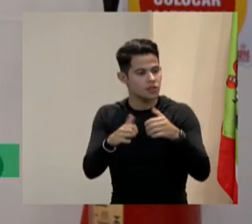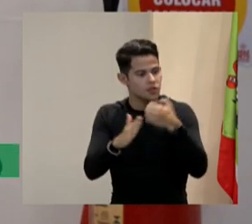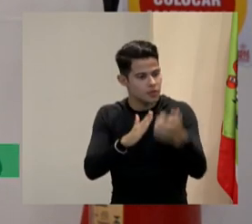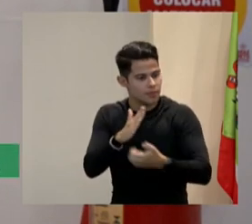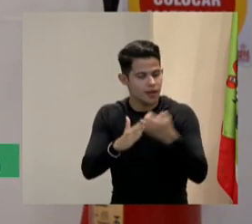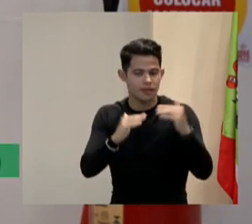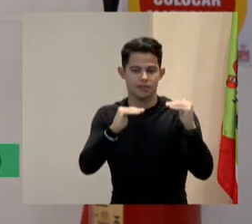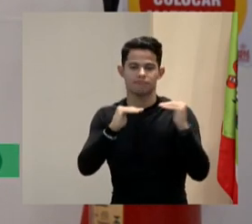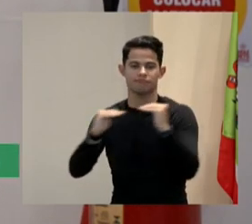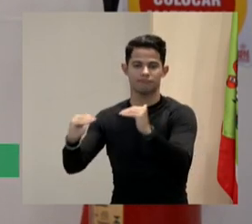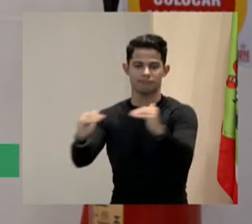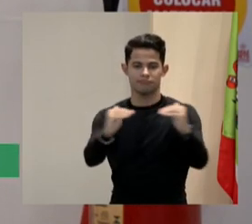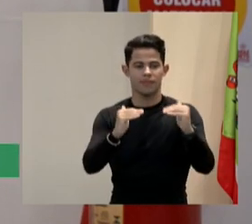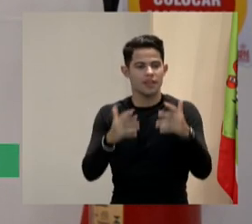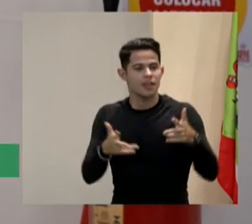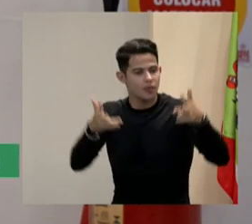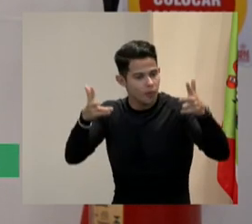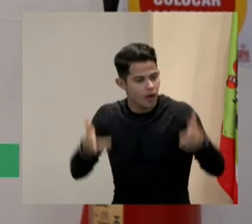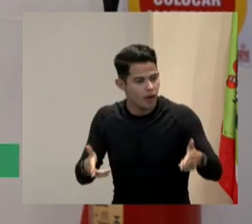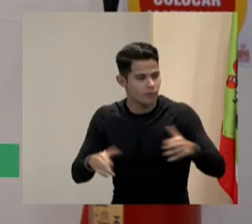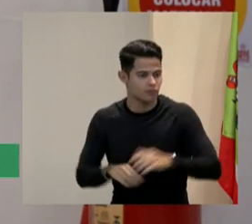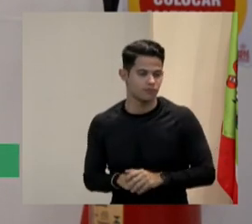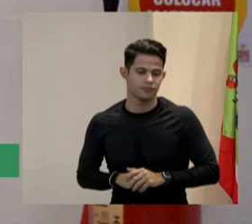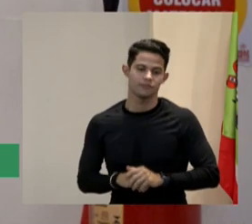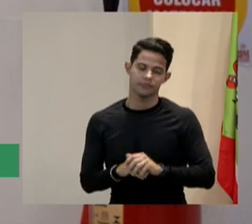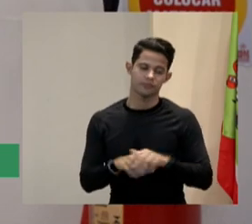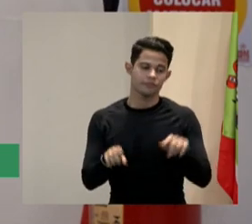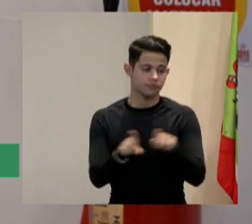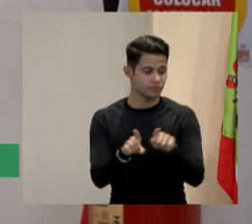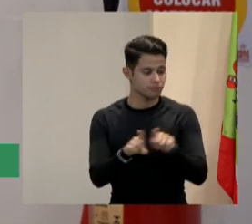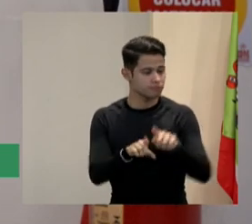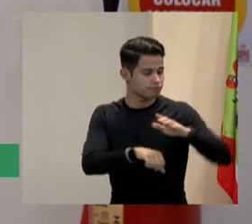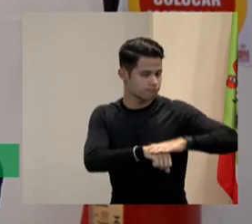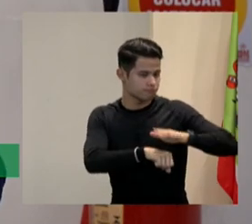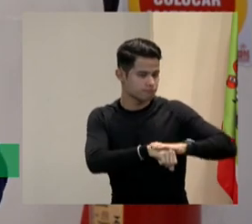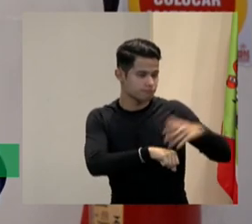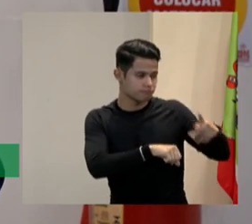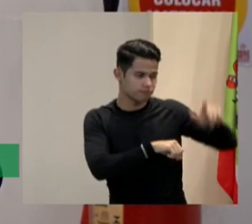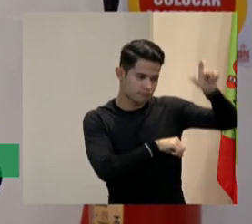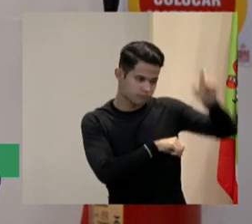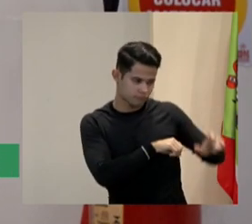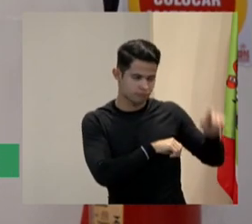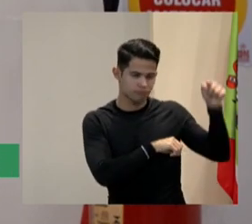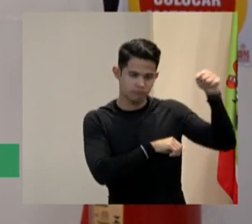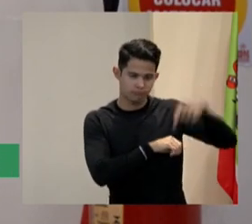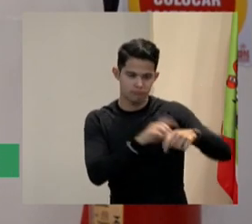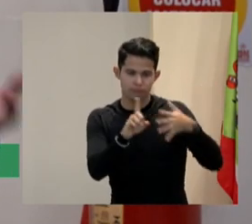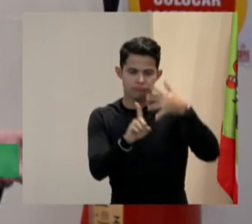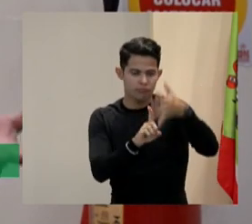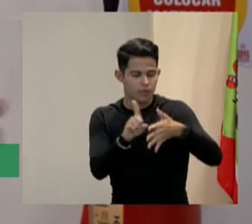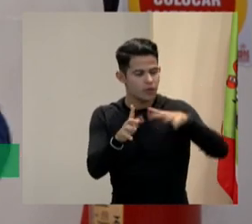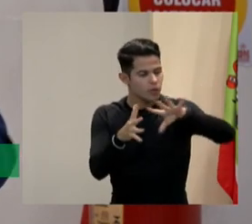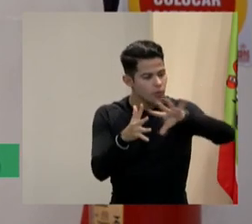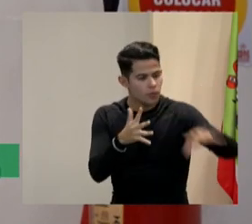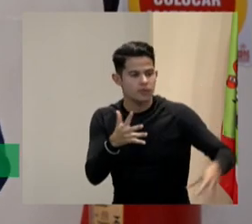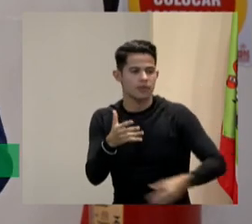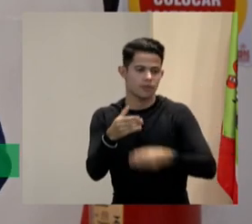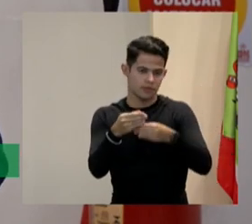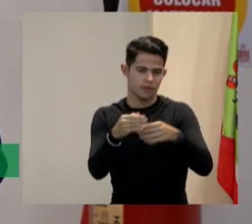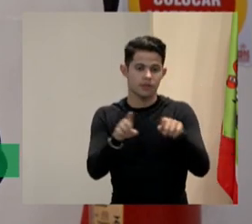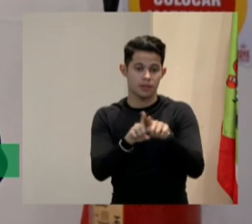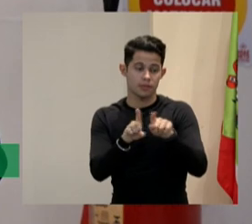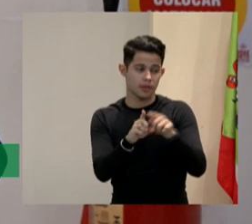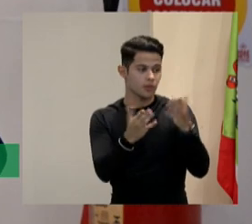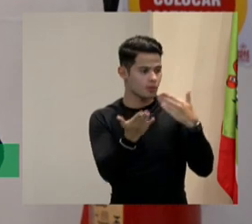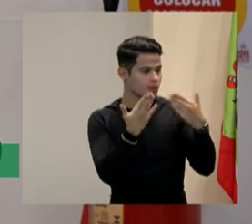equitativamente né e eu acho que a tua fala ela vem contribuir tá tava comentando aqui com o meu